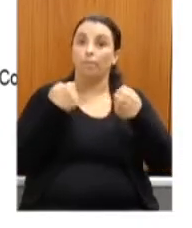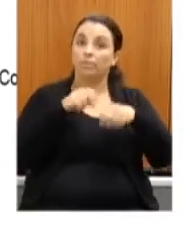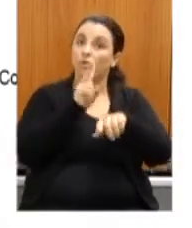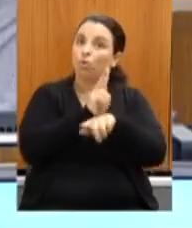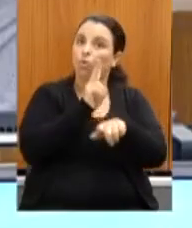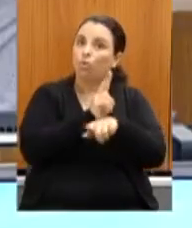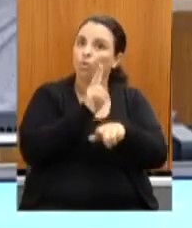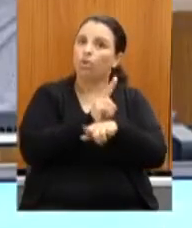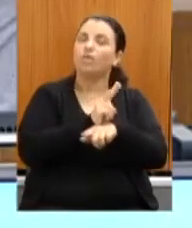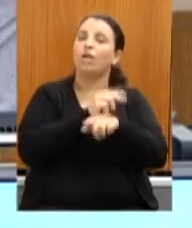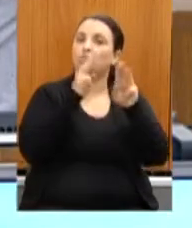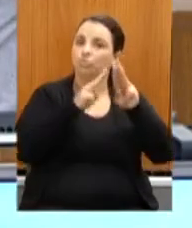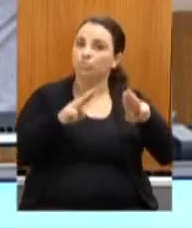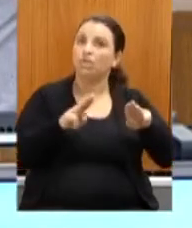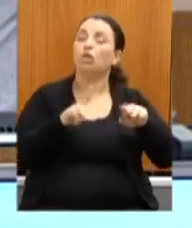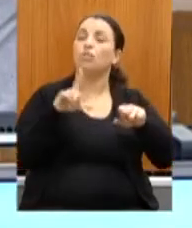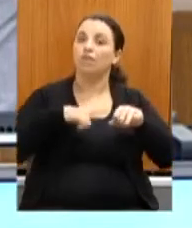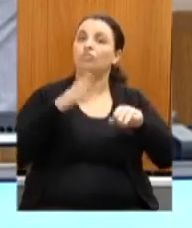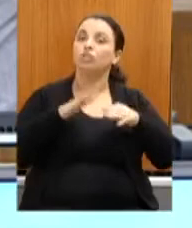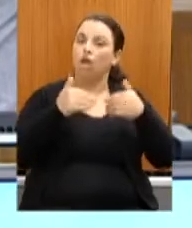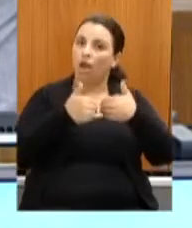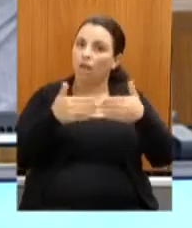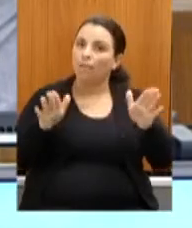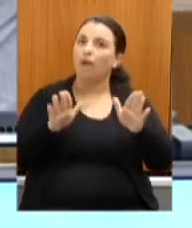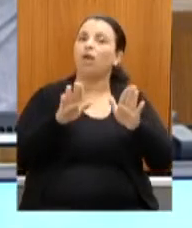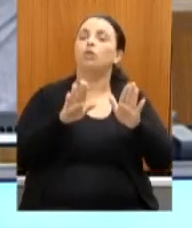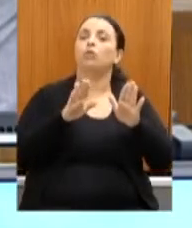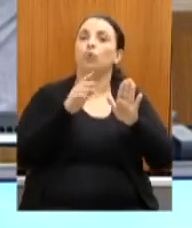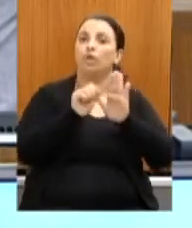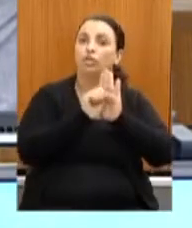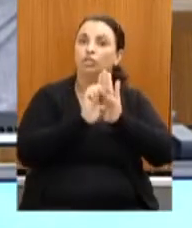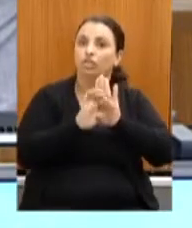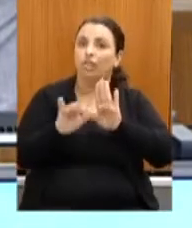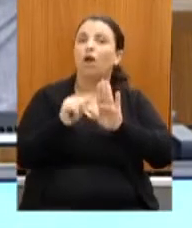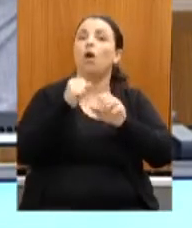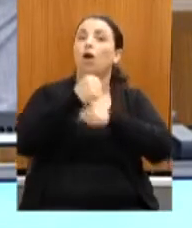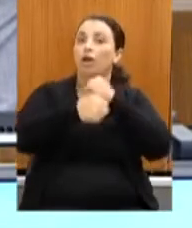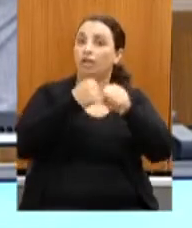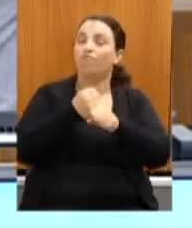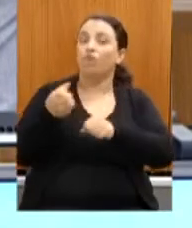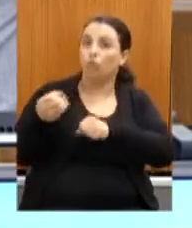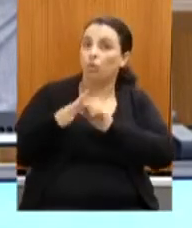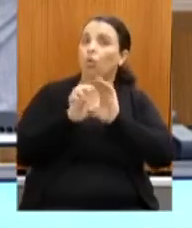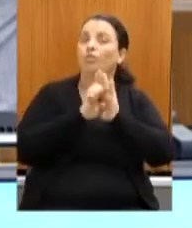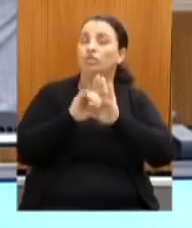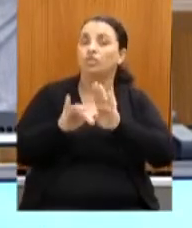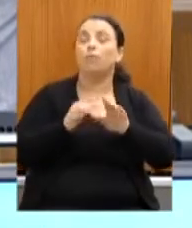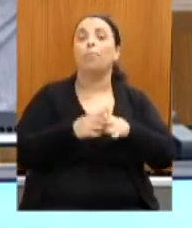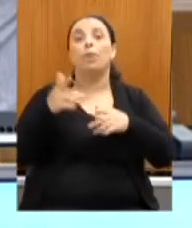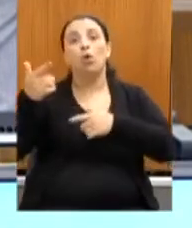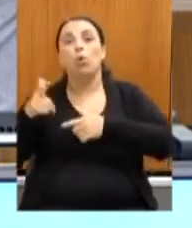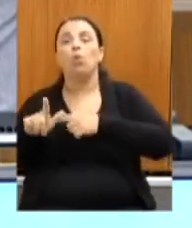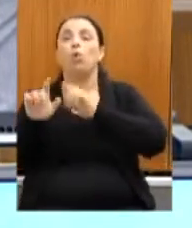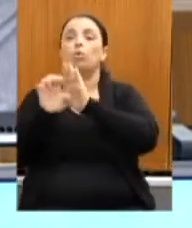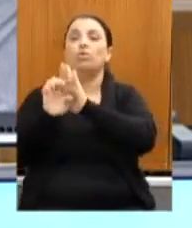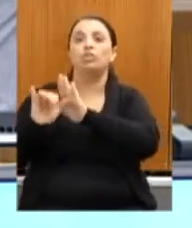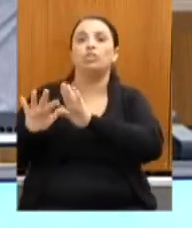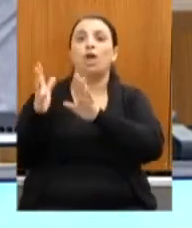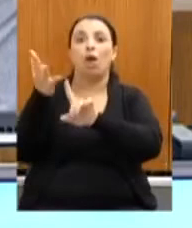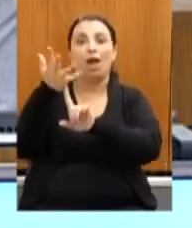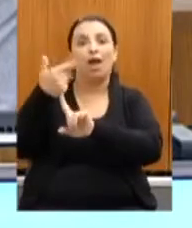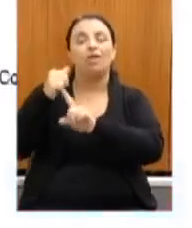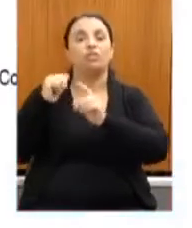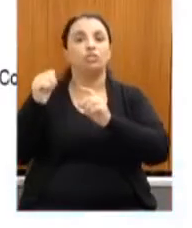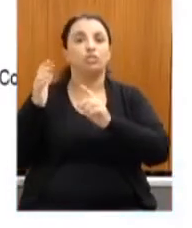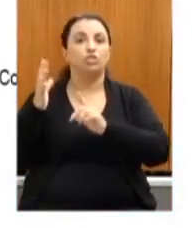esse edital e vamos abrir outro no próximo ano. O Edital Arte Salva, que eu já disse, que foram as lives. Edital de Culturas Populares,